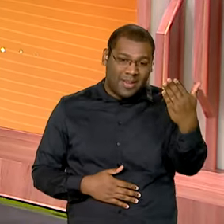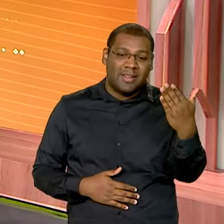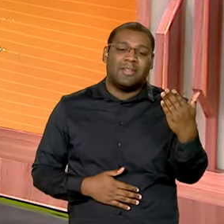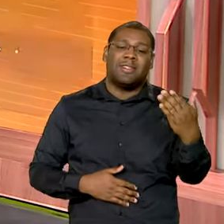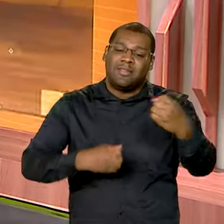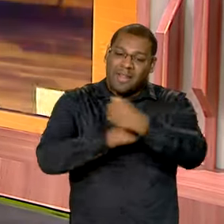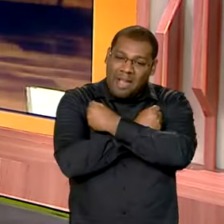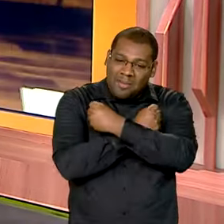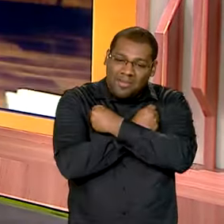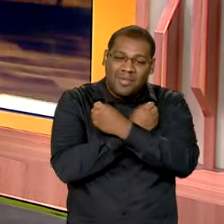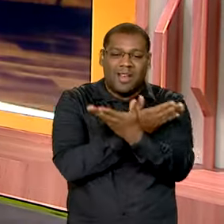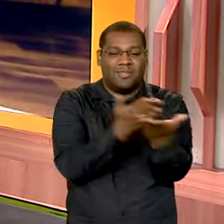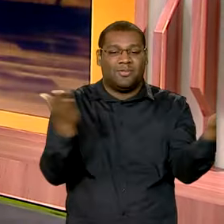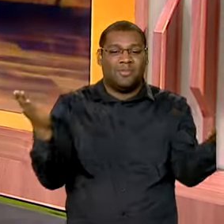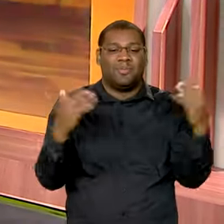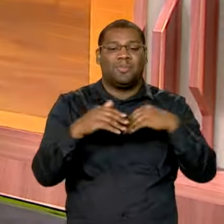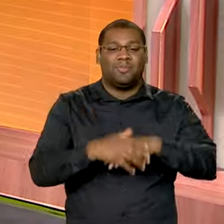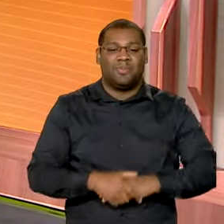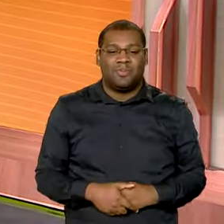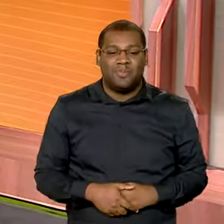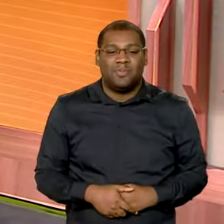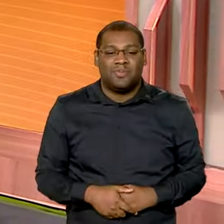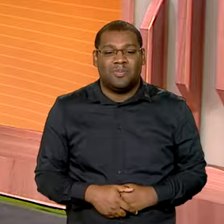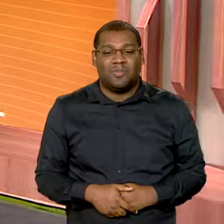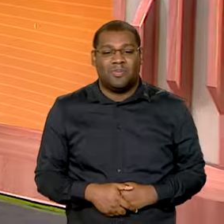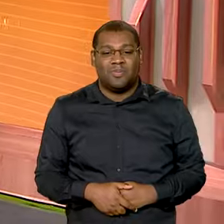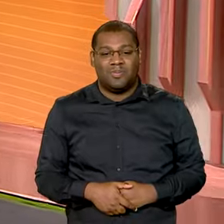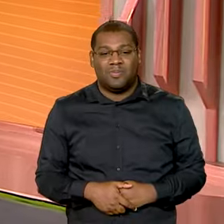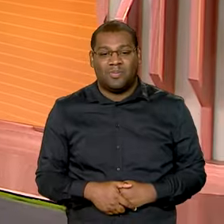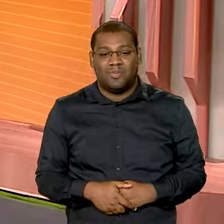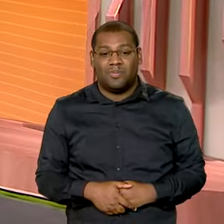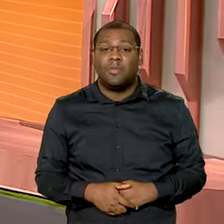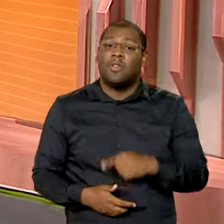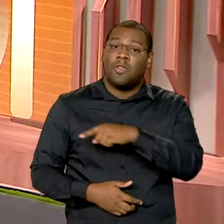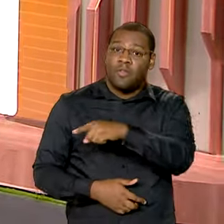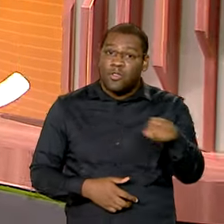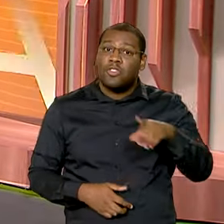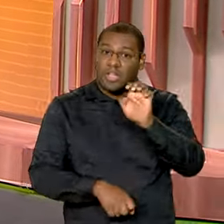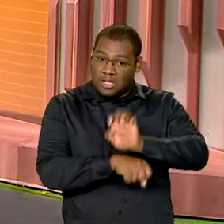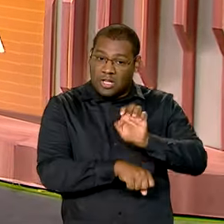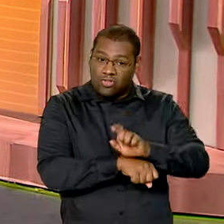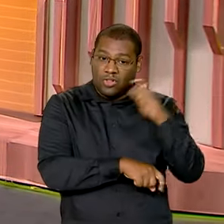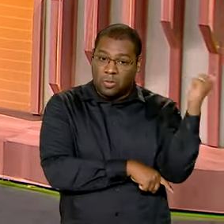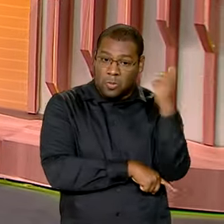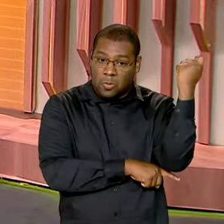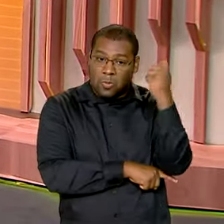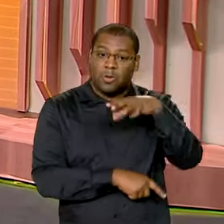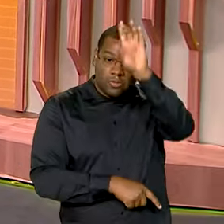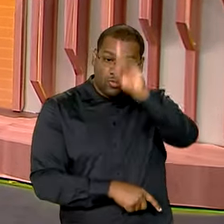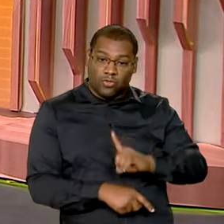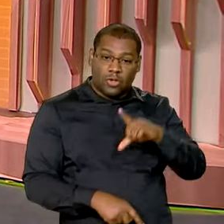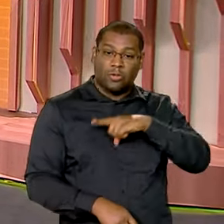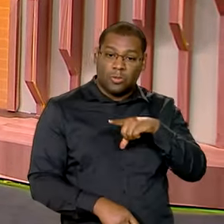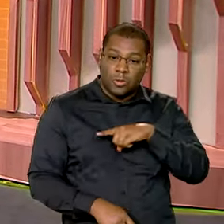e aos telespectadores. É isso aí. Então você, no Rio Grande do Sul, vá procurar os seus direitos. É importantíssimo para poder reerguer empresas,